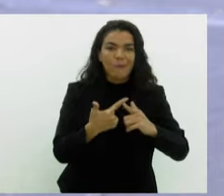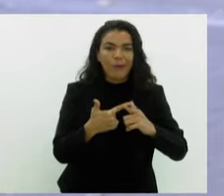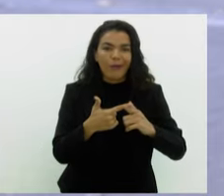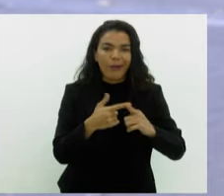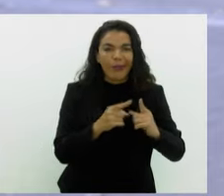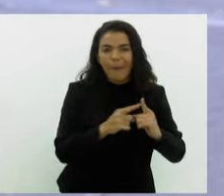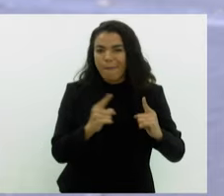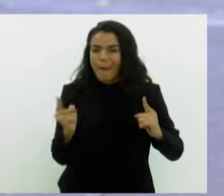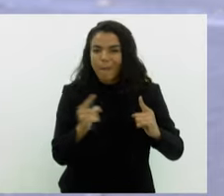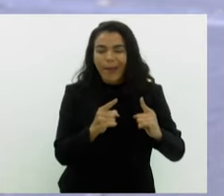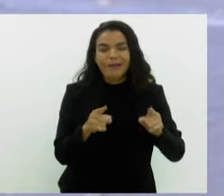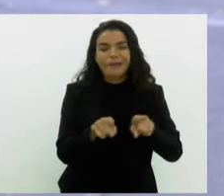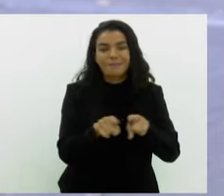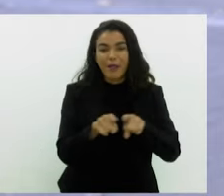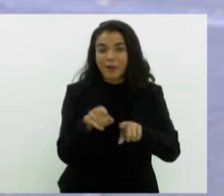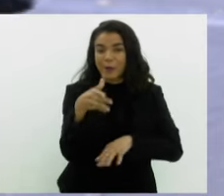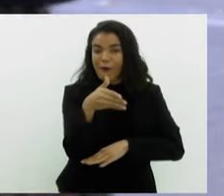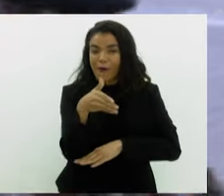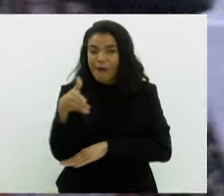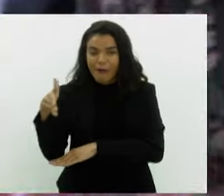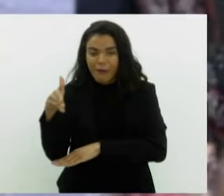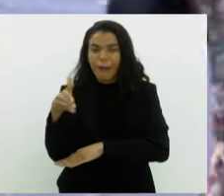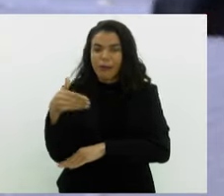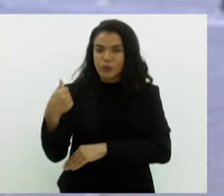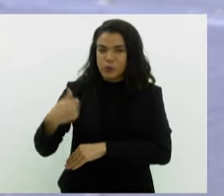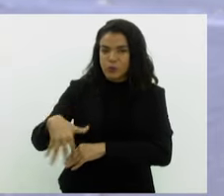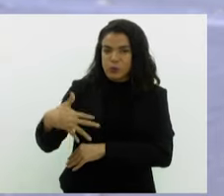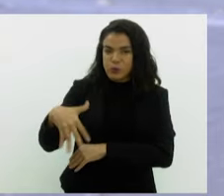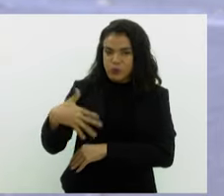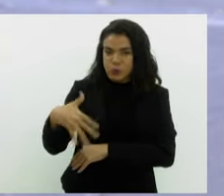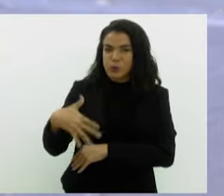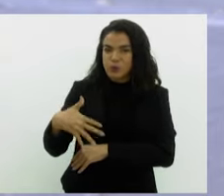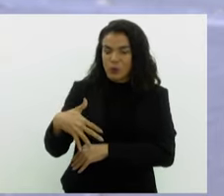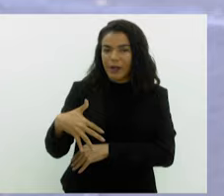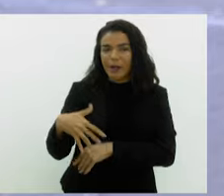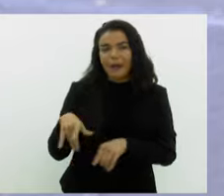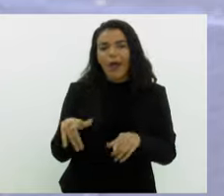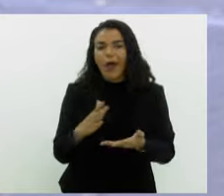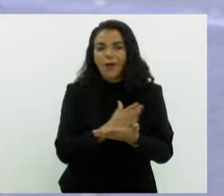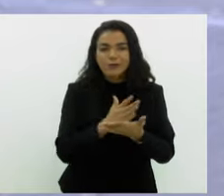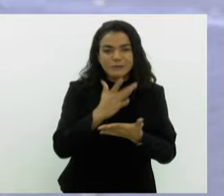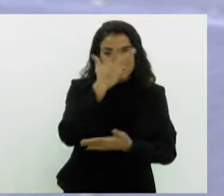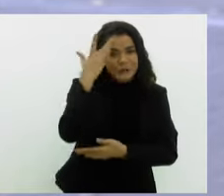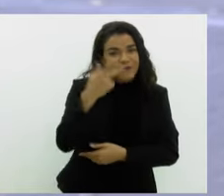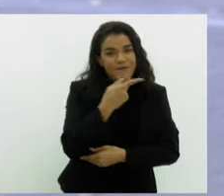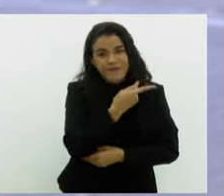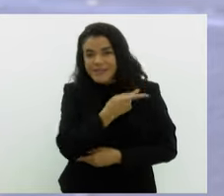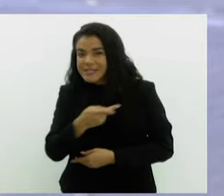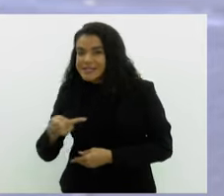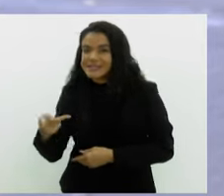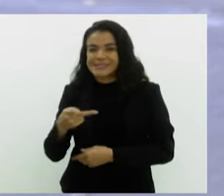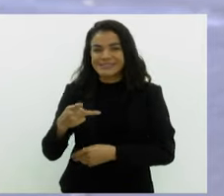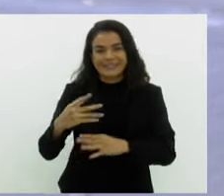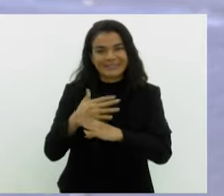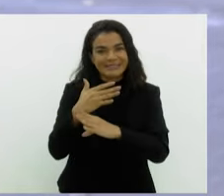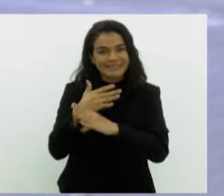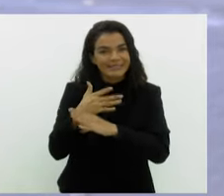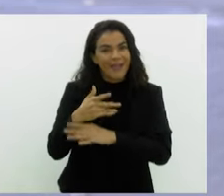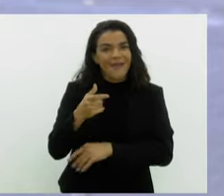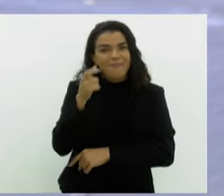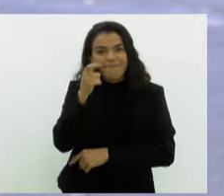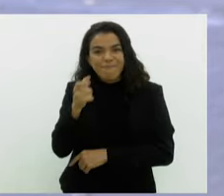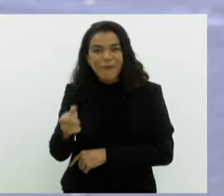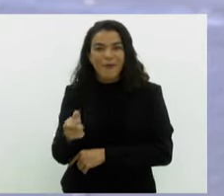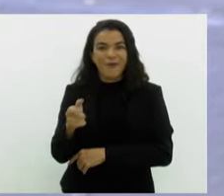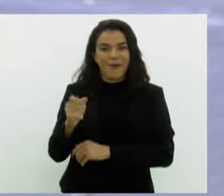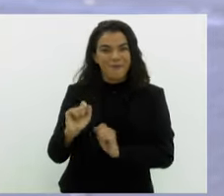tarifas de hotéis, se tornam mais caros. E aí, aquelas pessoas que desejam visitar a cidade, desejam participar do evento, começam a